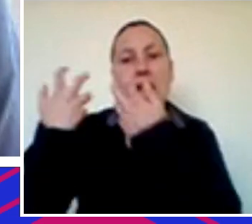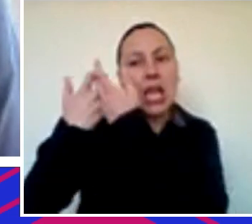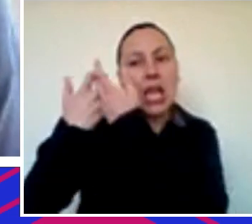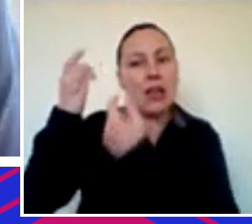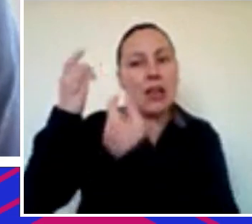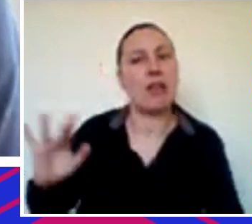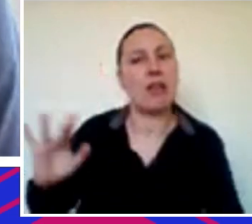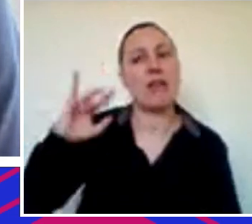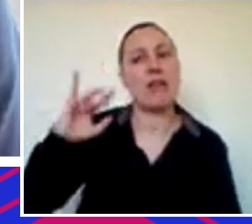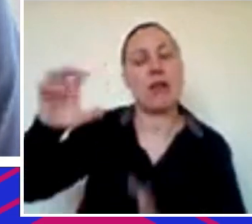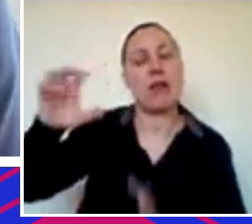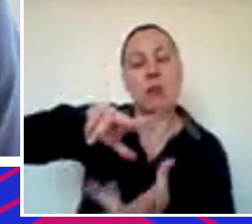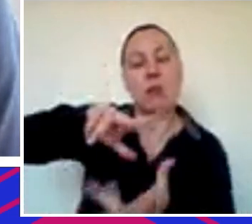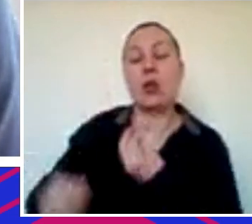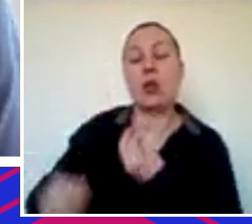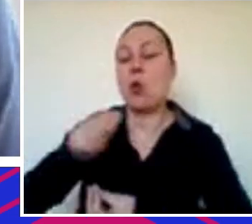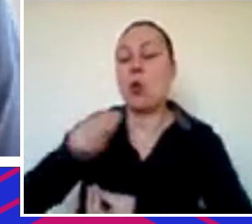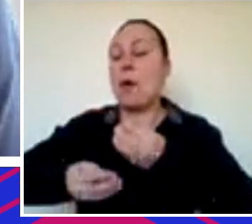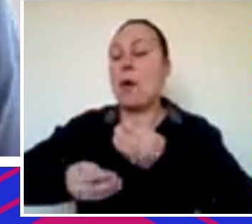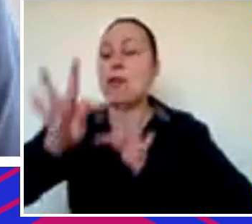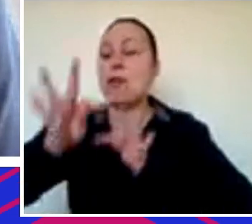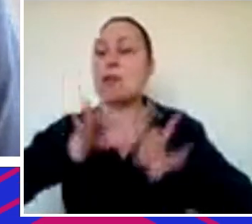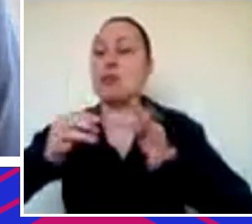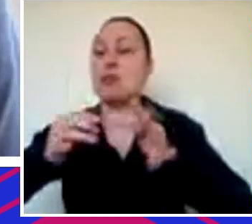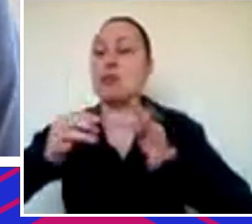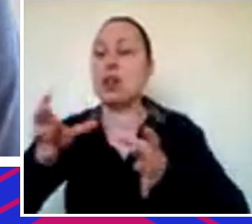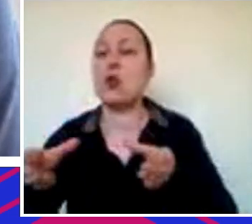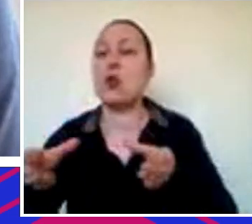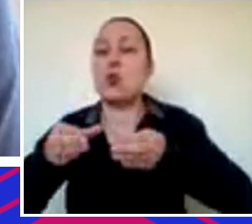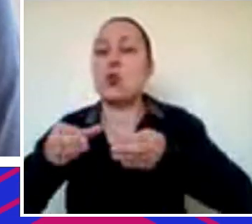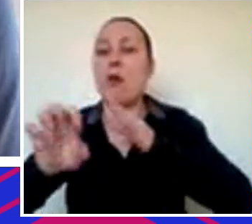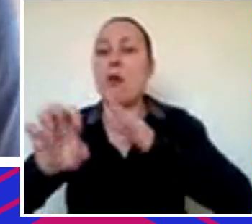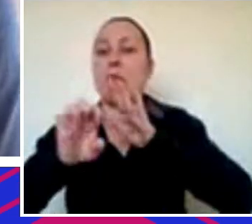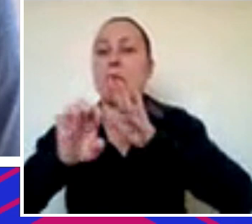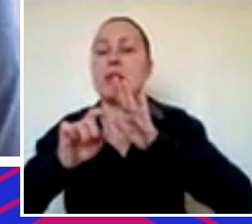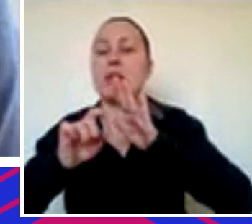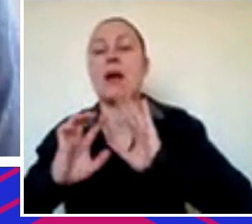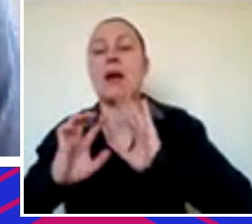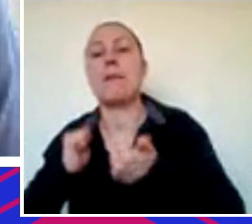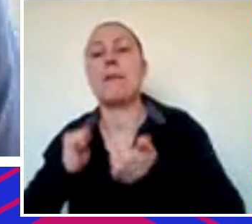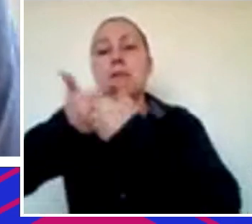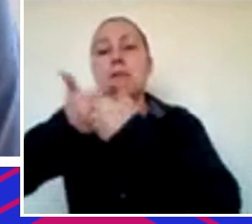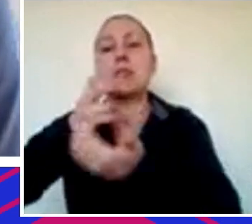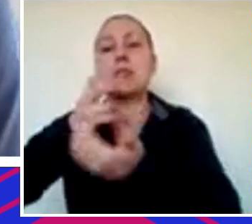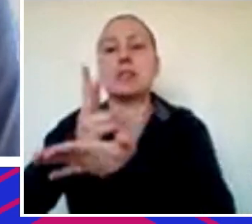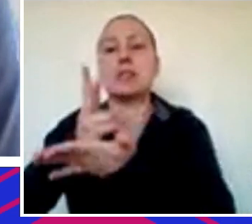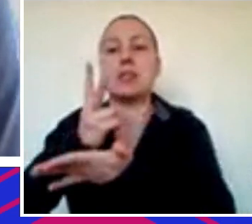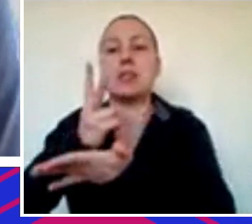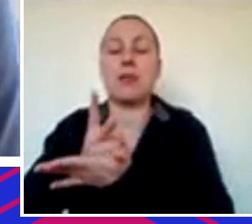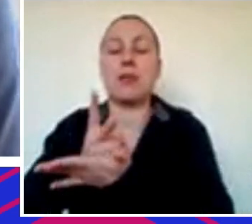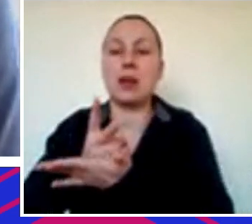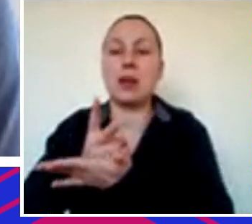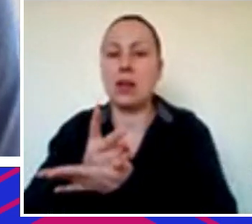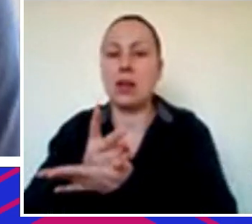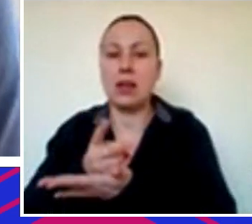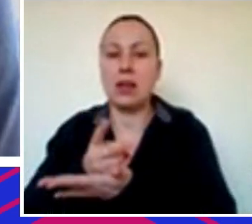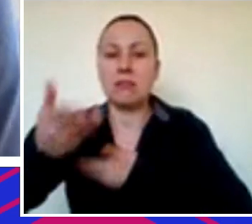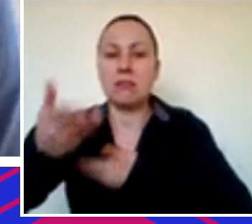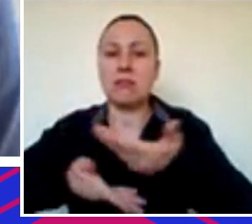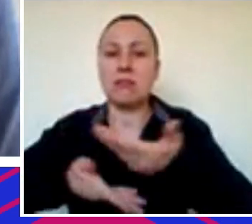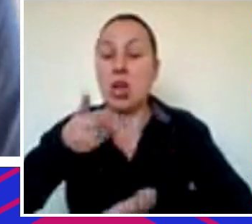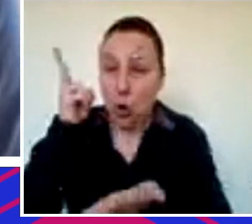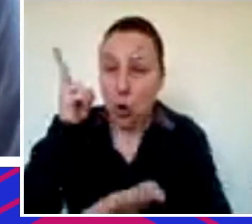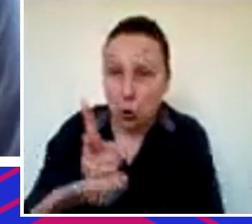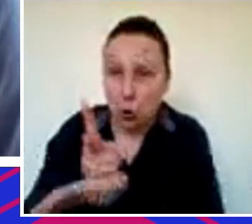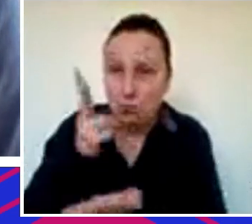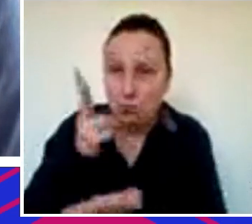eu acho, de o que são as companhias de tecnologia, né, e que elas têm que se aproximar cada vez mais de serem companhias perenes, né, que continuarem